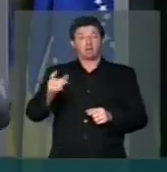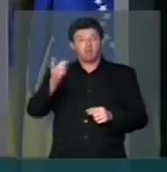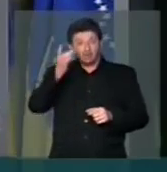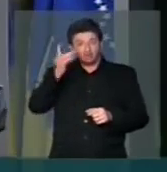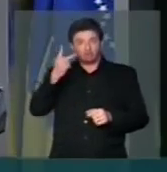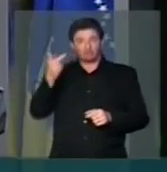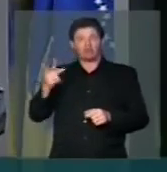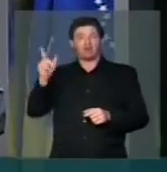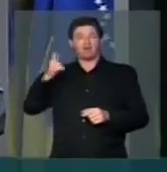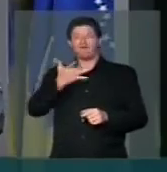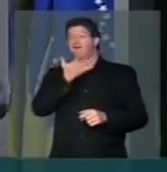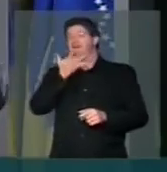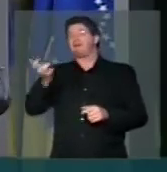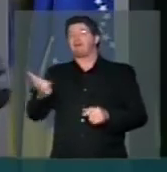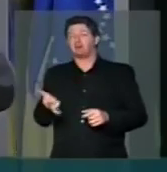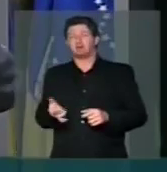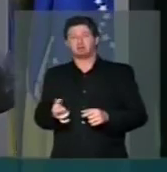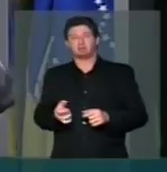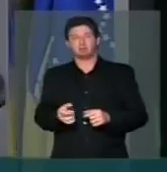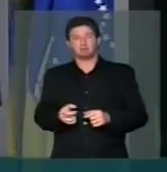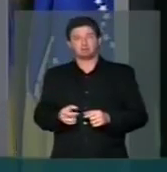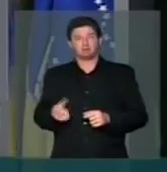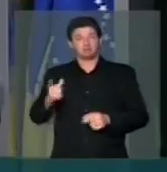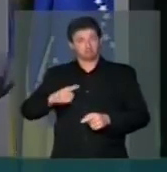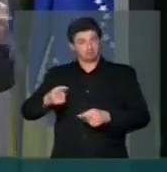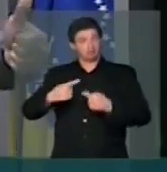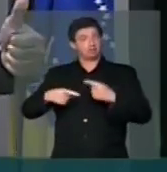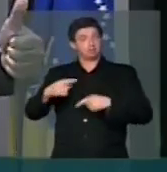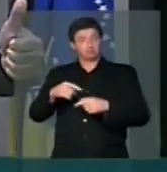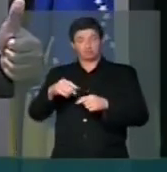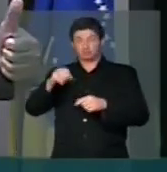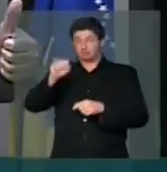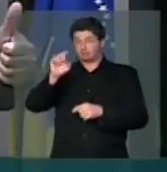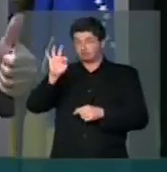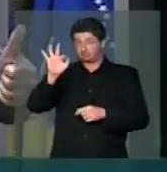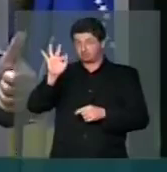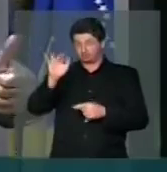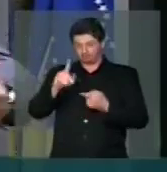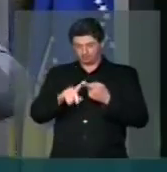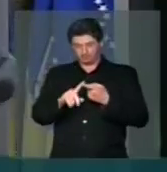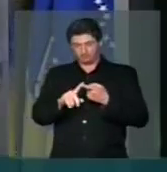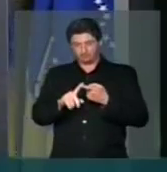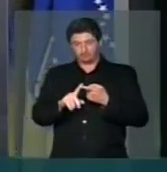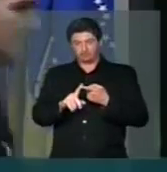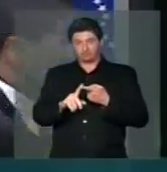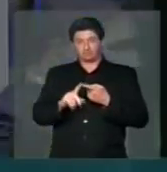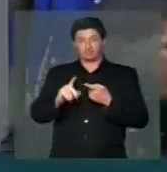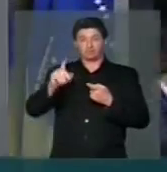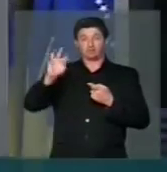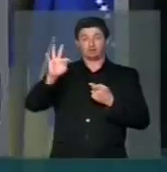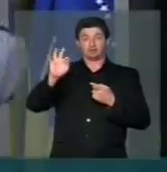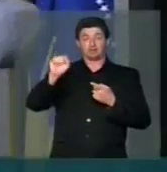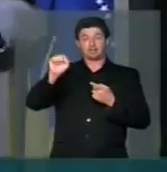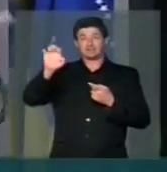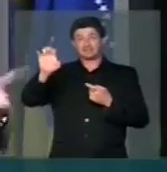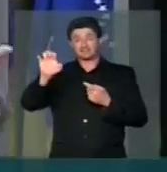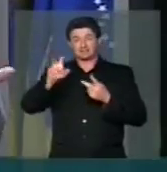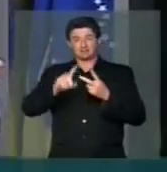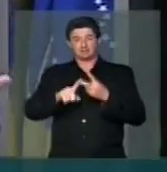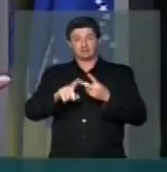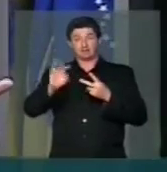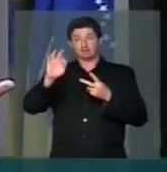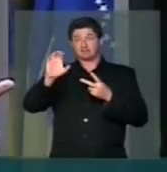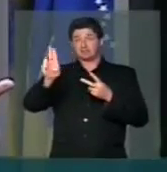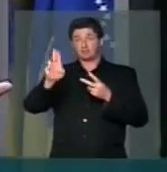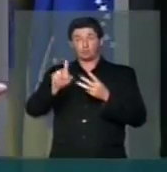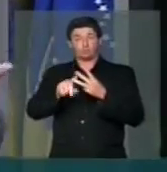como moleza, estão tramitando no Supremo Tribunal, no Tribunal Eleitoral e no Tribunal de